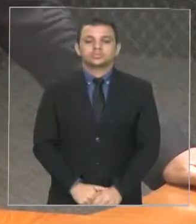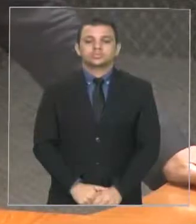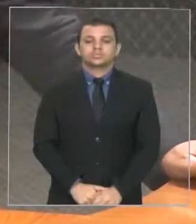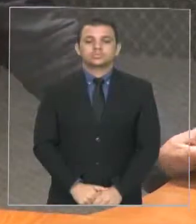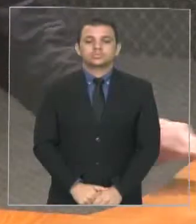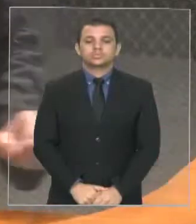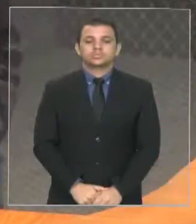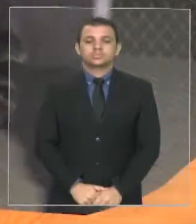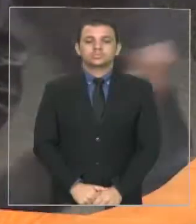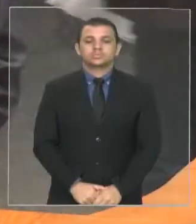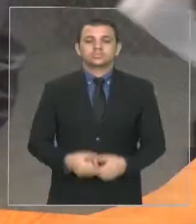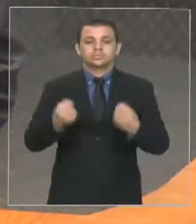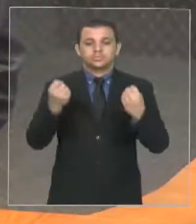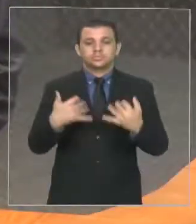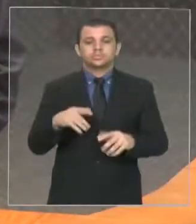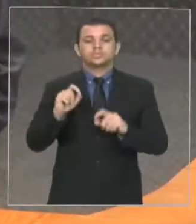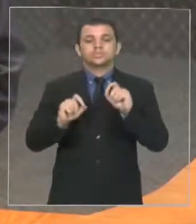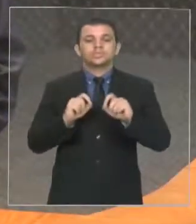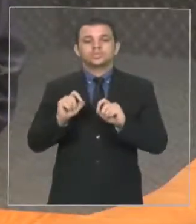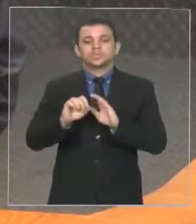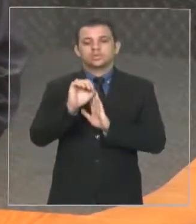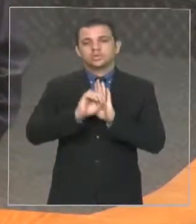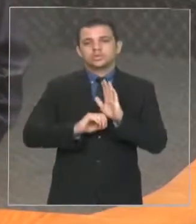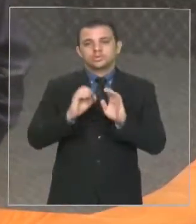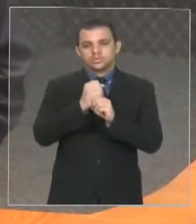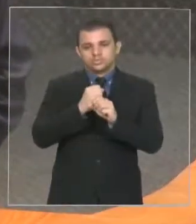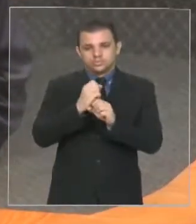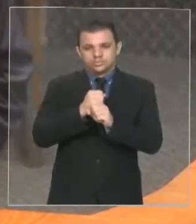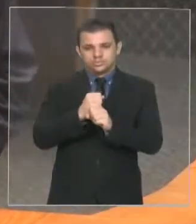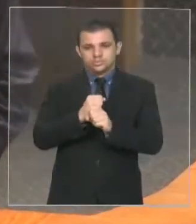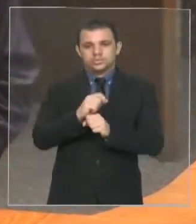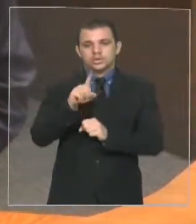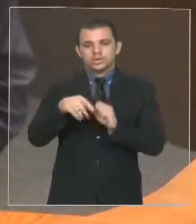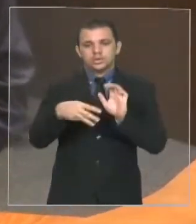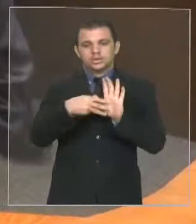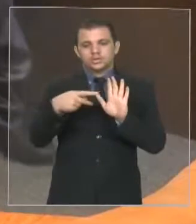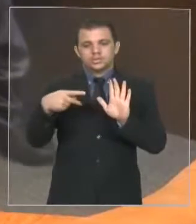que trata sobre o orçamento, sobre a emenda impositiva.